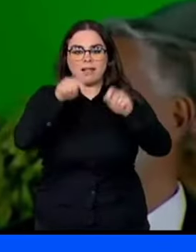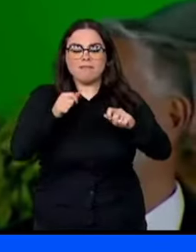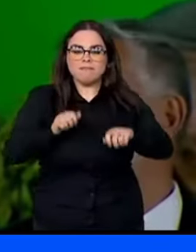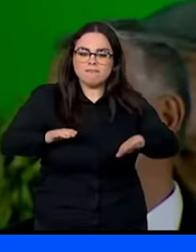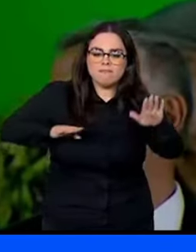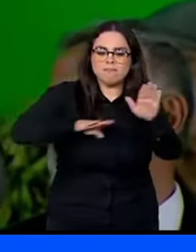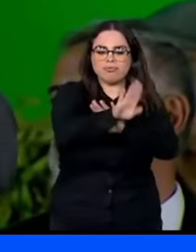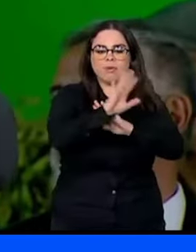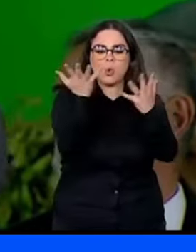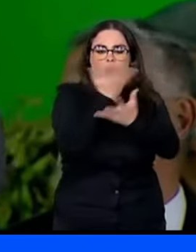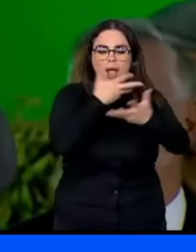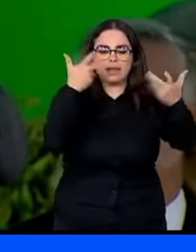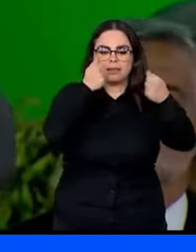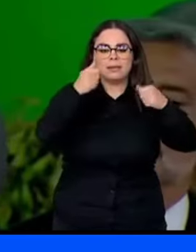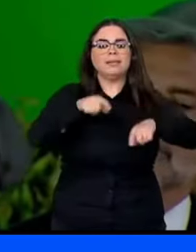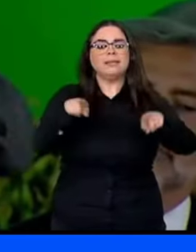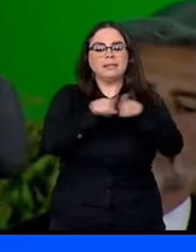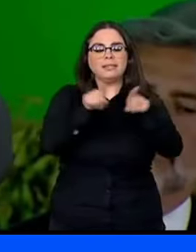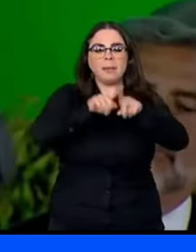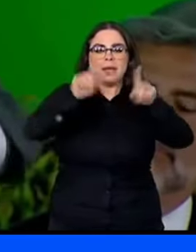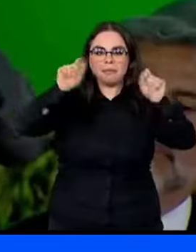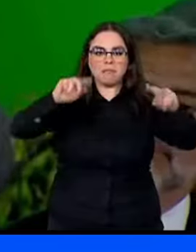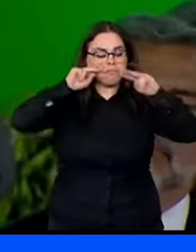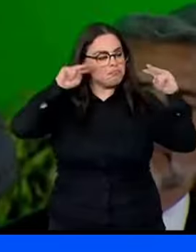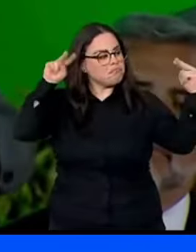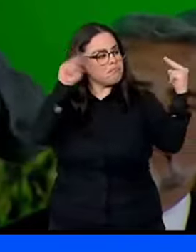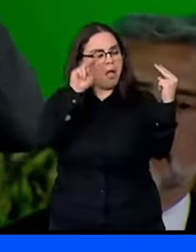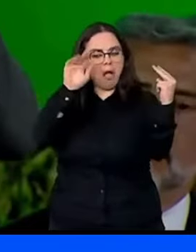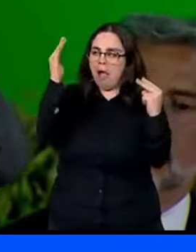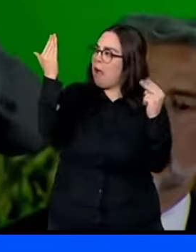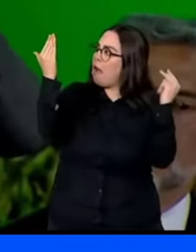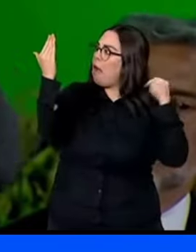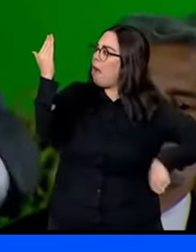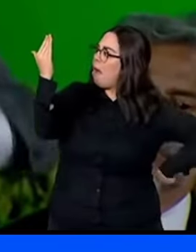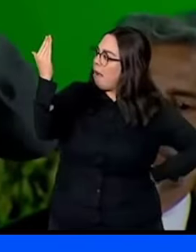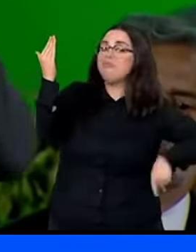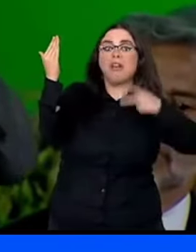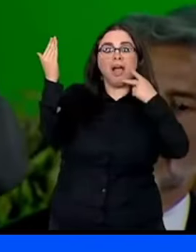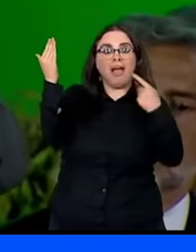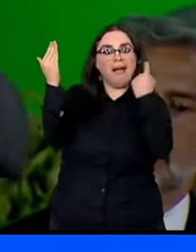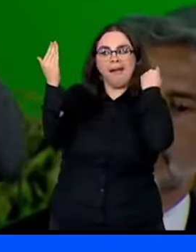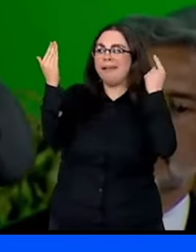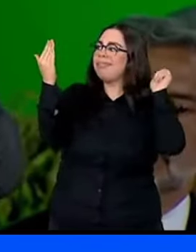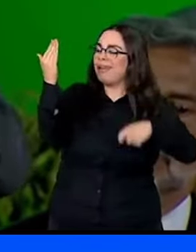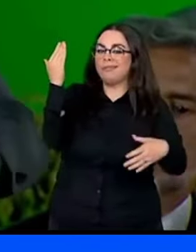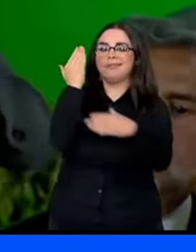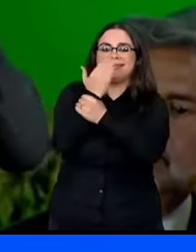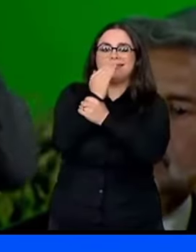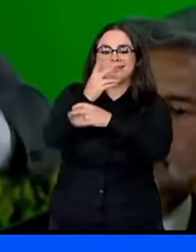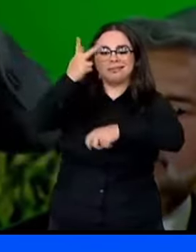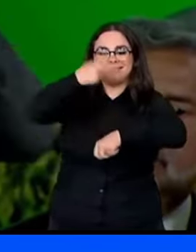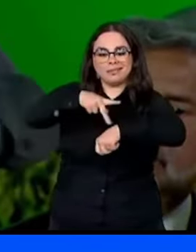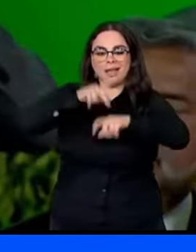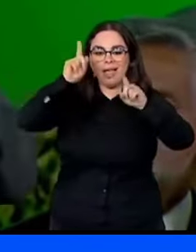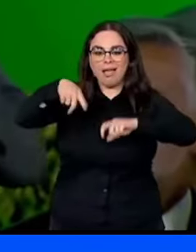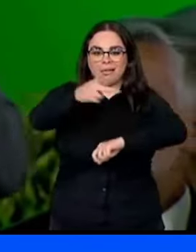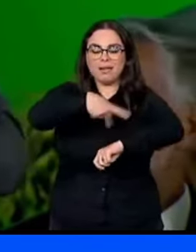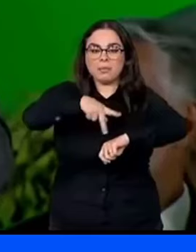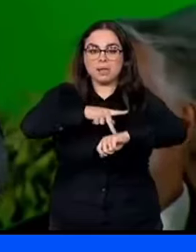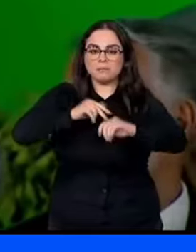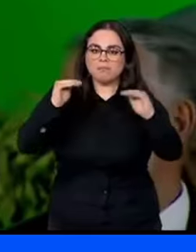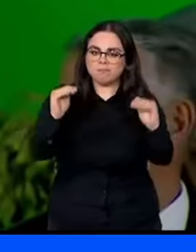de qualidade E a gente possa se olhar no espelho e dizer Que a gente um dia garantiu que o país será um país